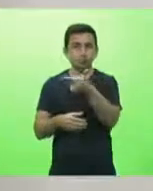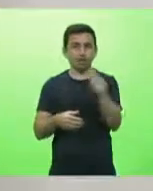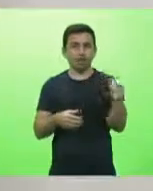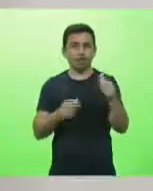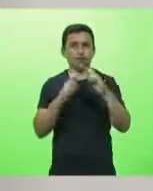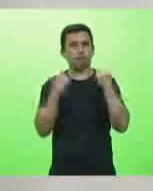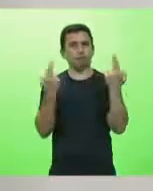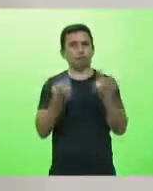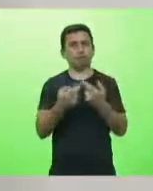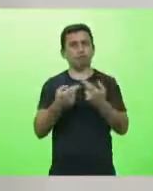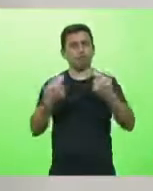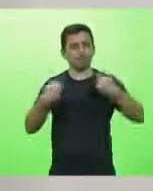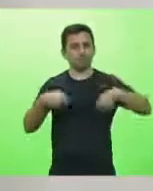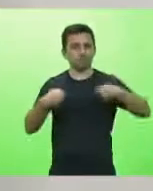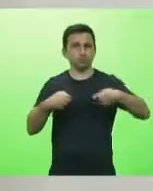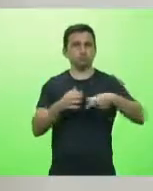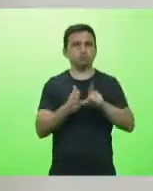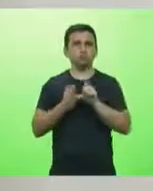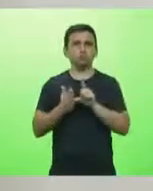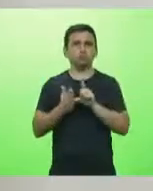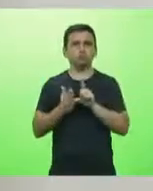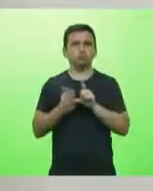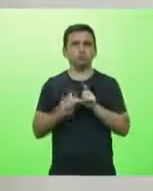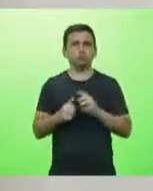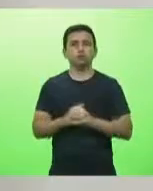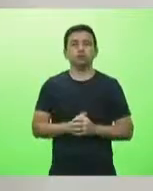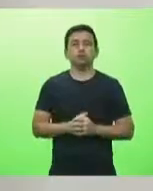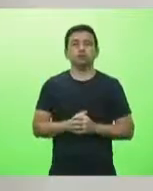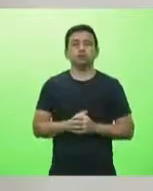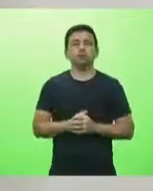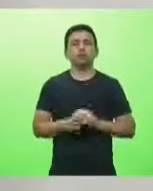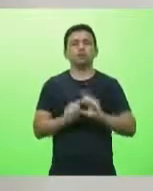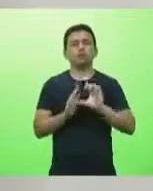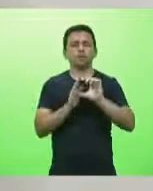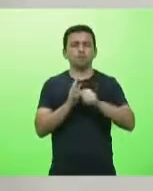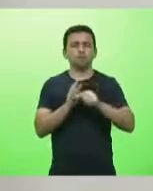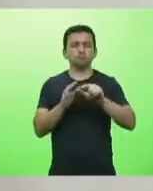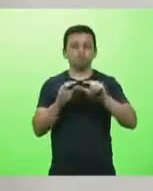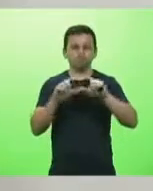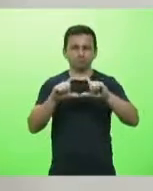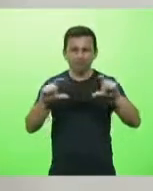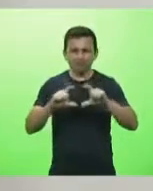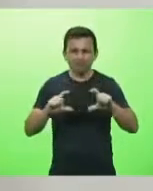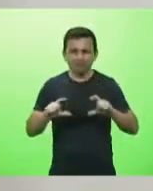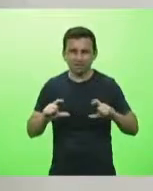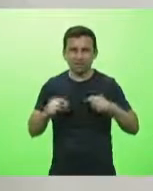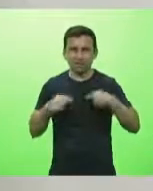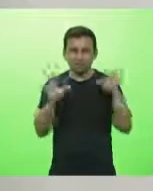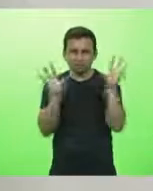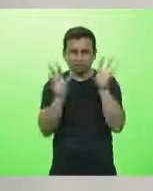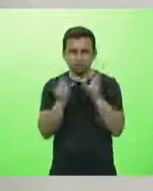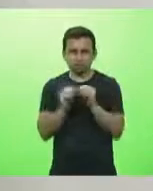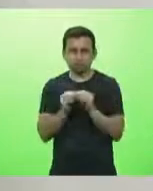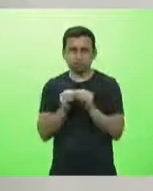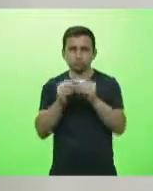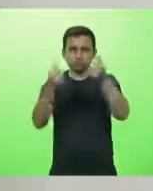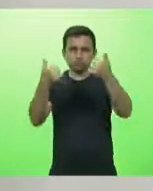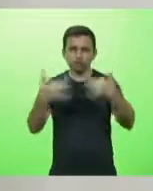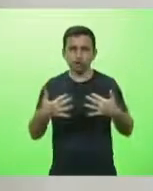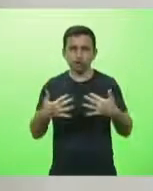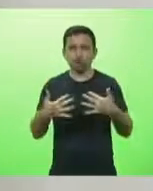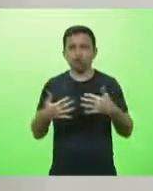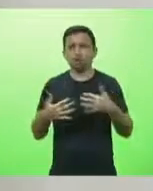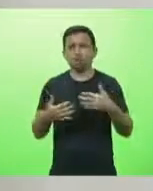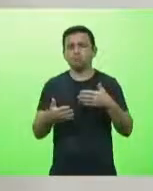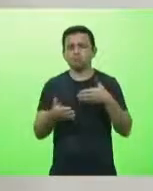com representantes. Eu vou resumir para os senhores os três parágrafos seguintes apenas para esclarecer qual o mote do projeto e que não impede que